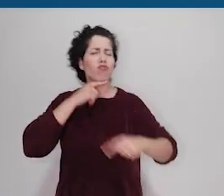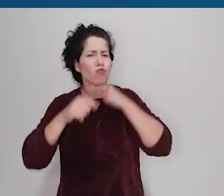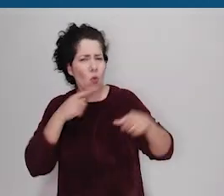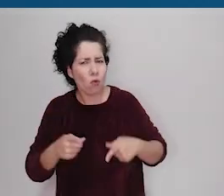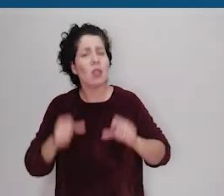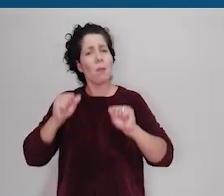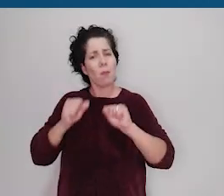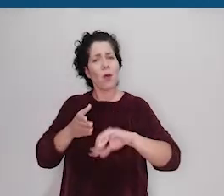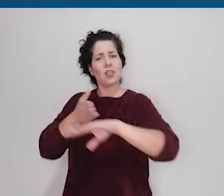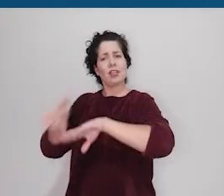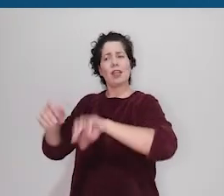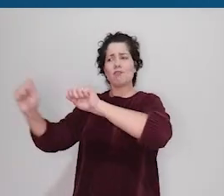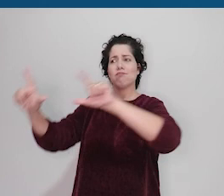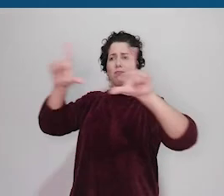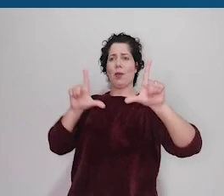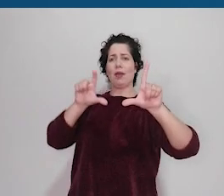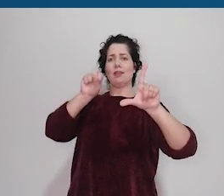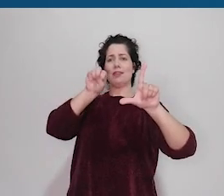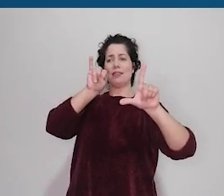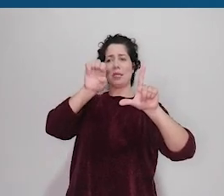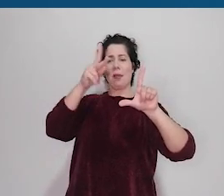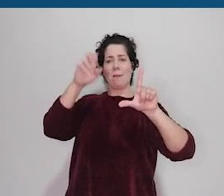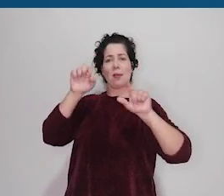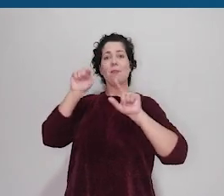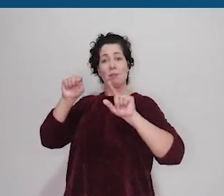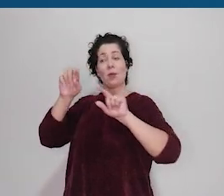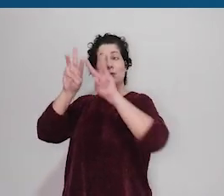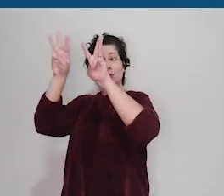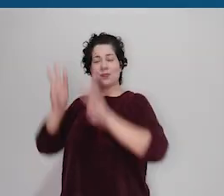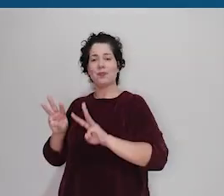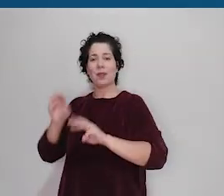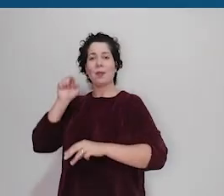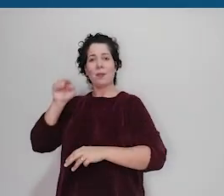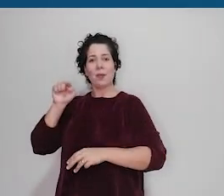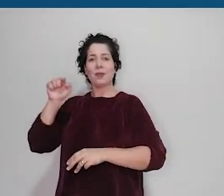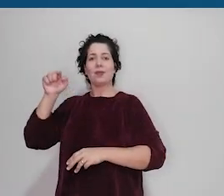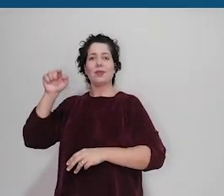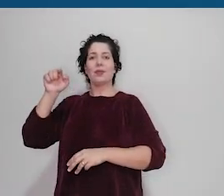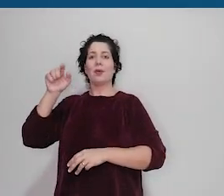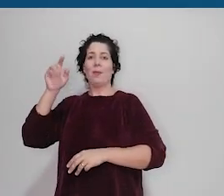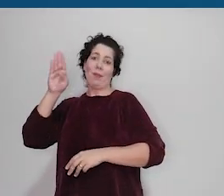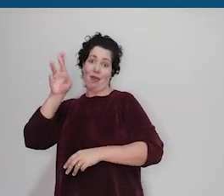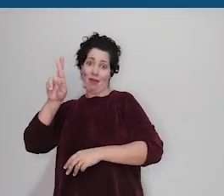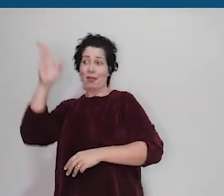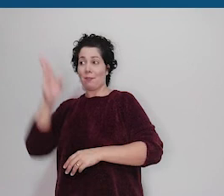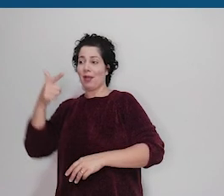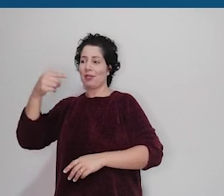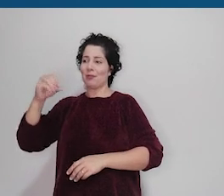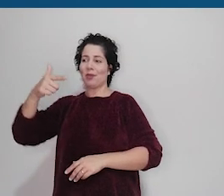Acesse a página da CIEP em www.ciep.ufpr.br barra 2021